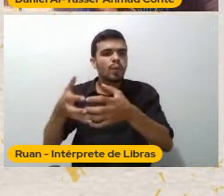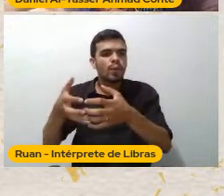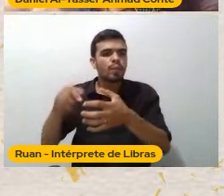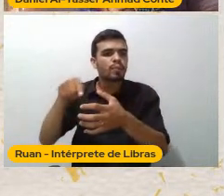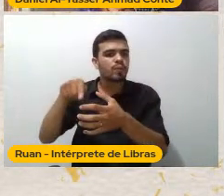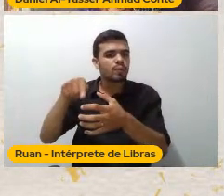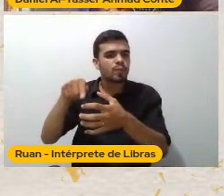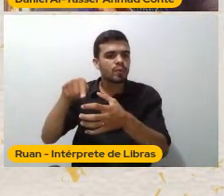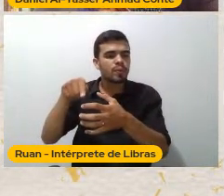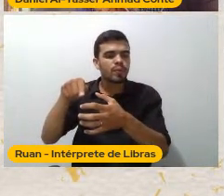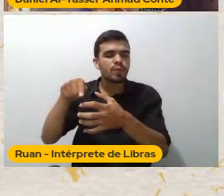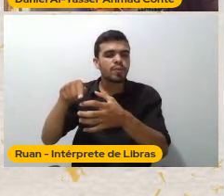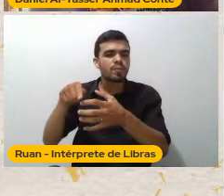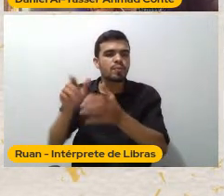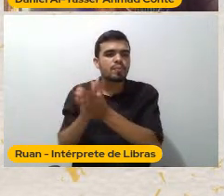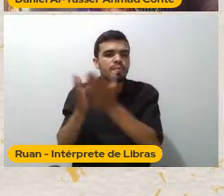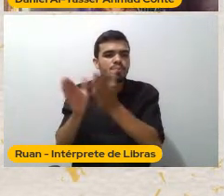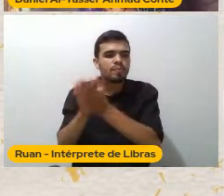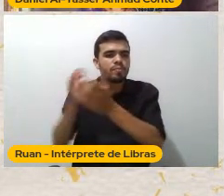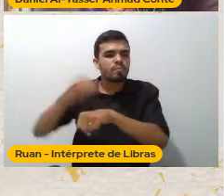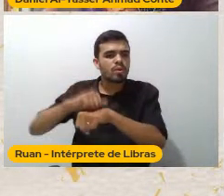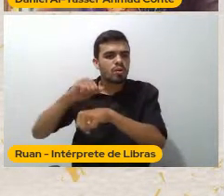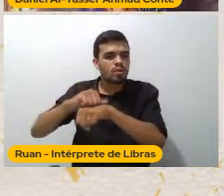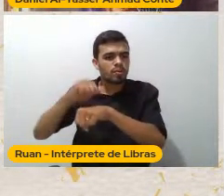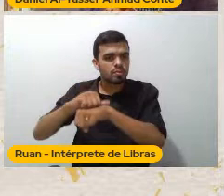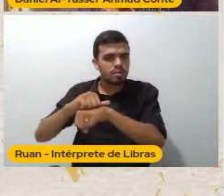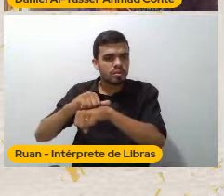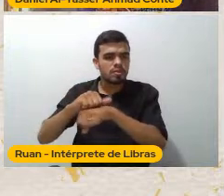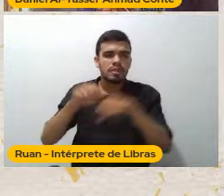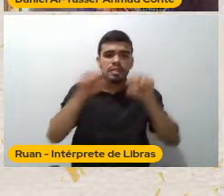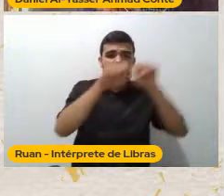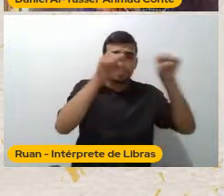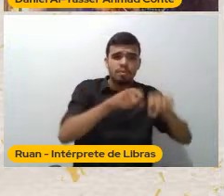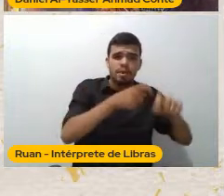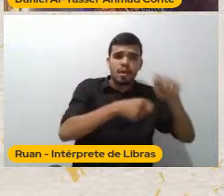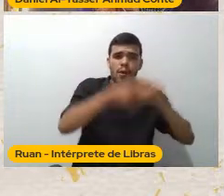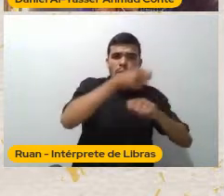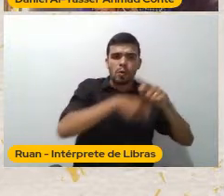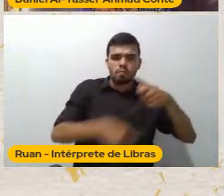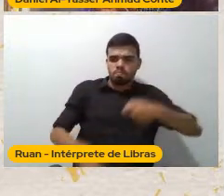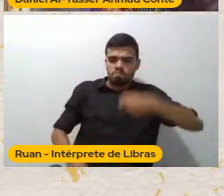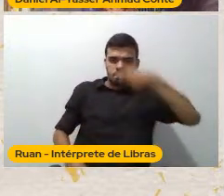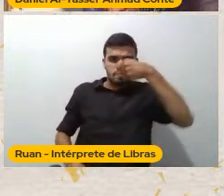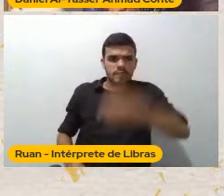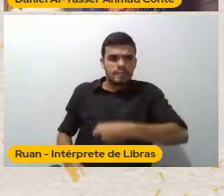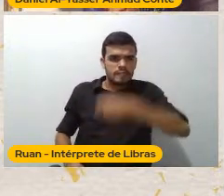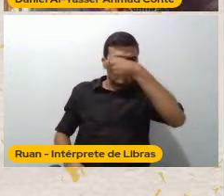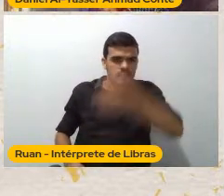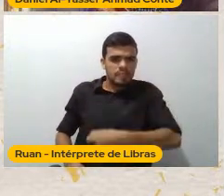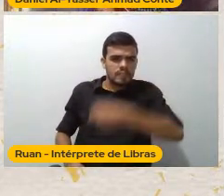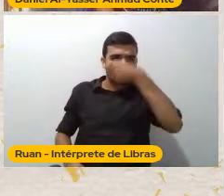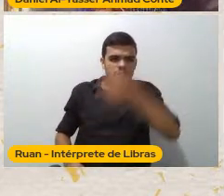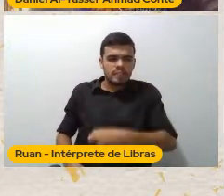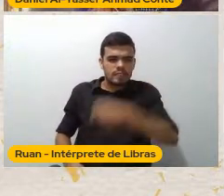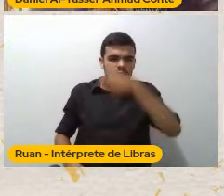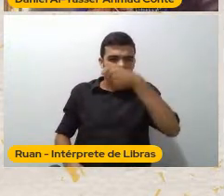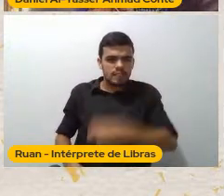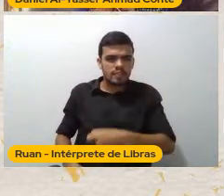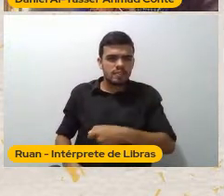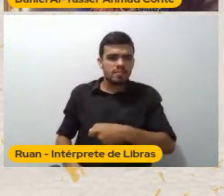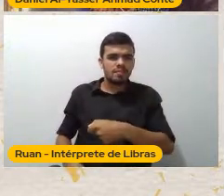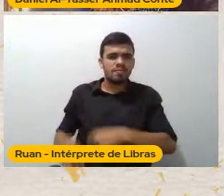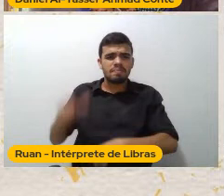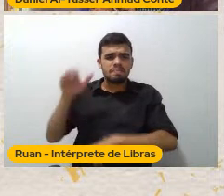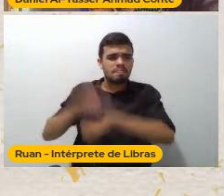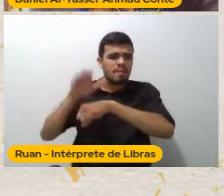um sistema econômico Avassalador Que é inoperado Por um sistema econômico Perverso Que não tem condições De reagir